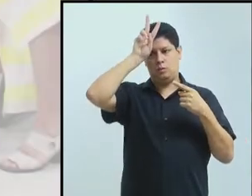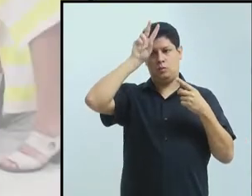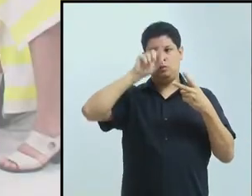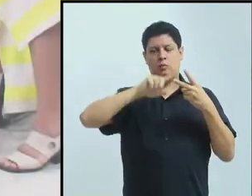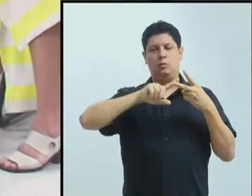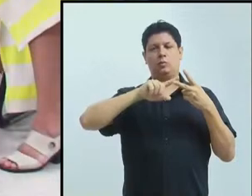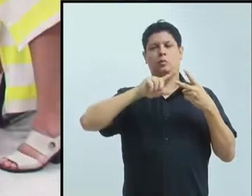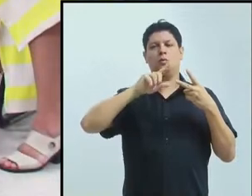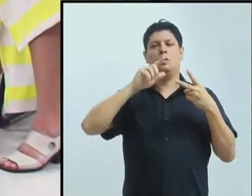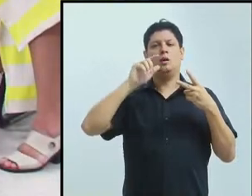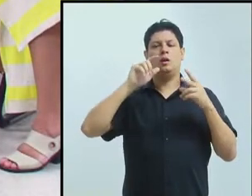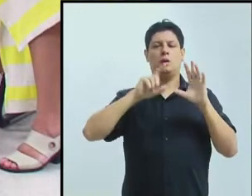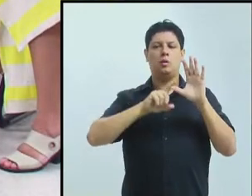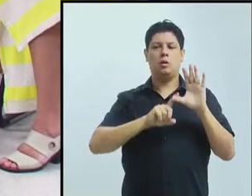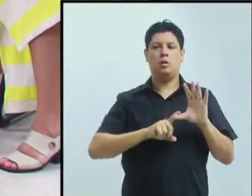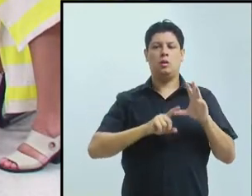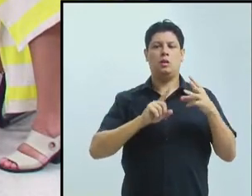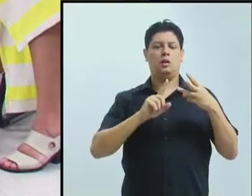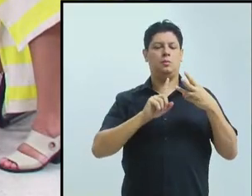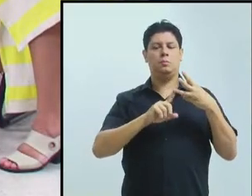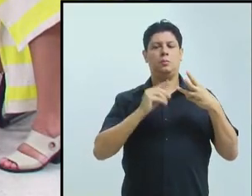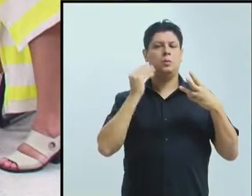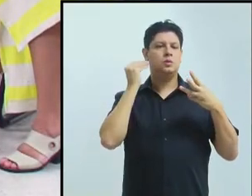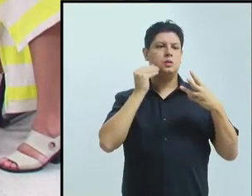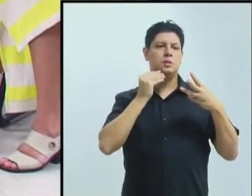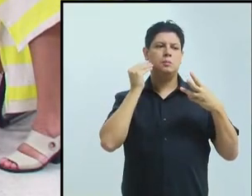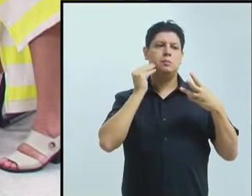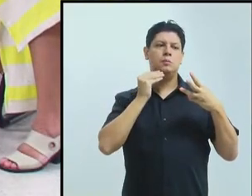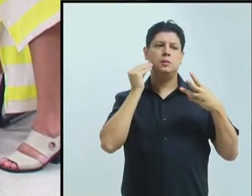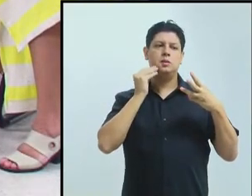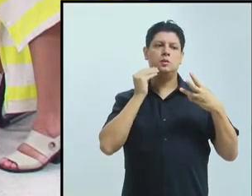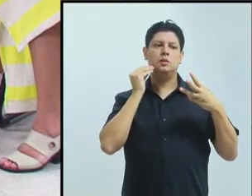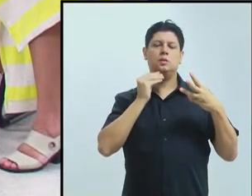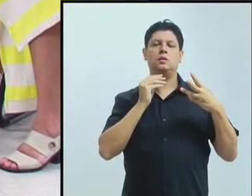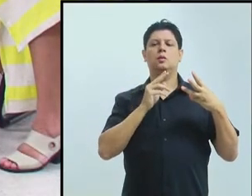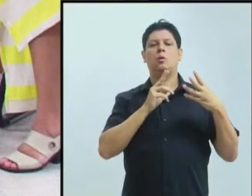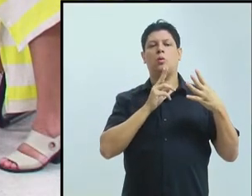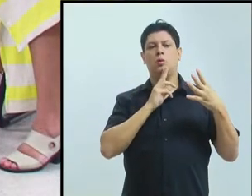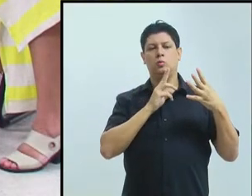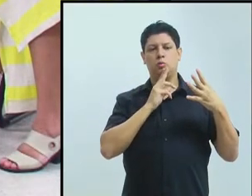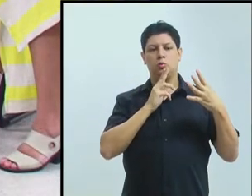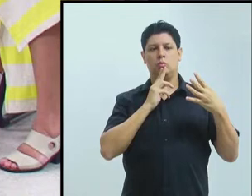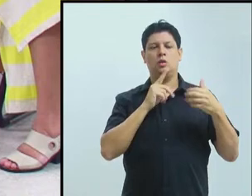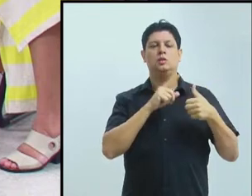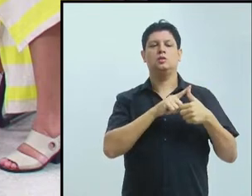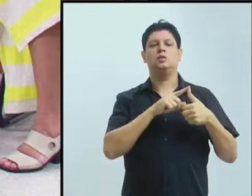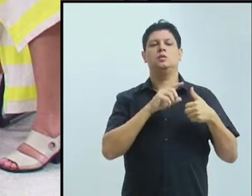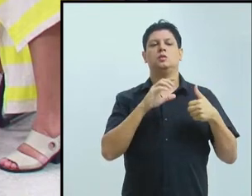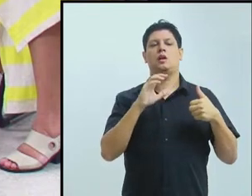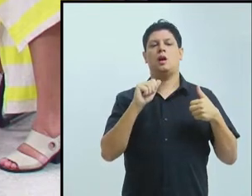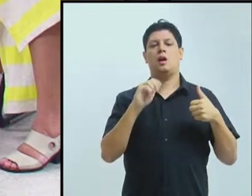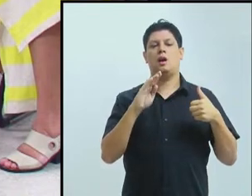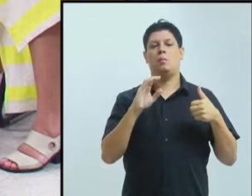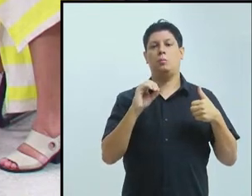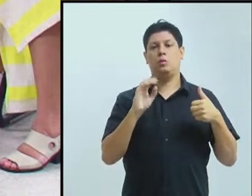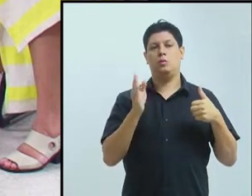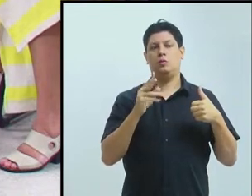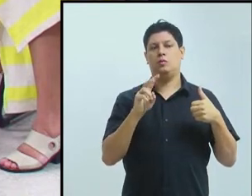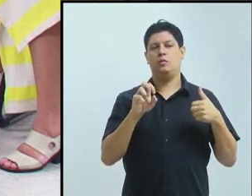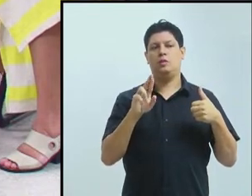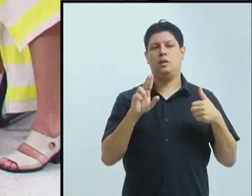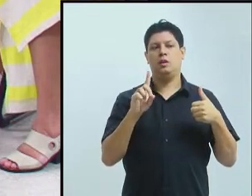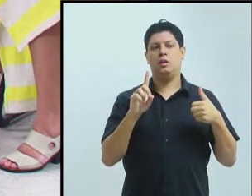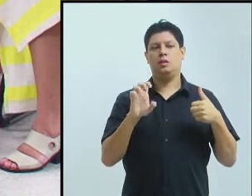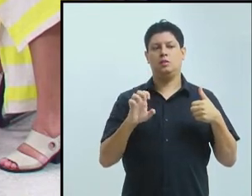Obrigada, Thomas. A palavra é sua. Então, boa tarde a todos. Eu queria cumprimentar Juliana, Valquíria,